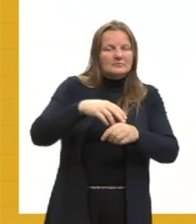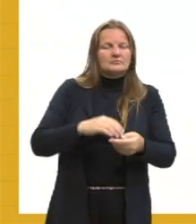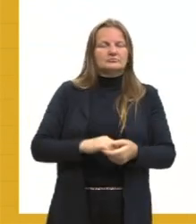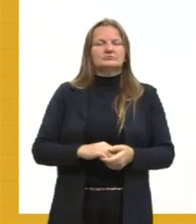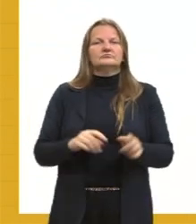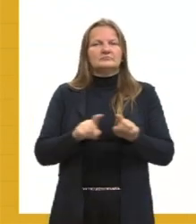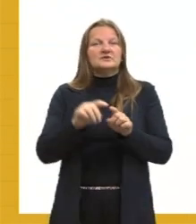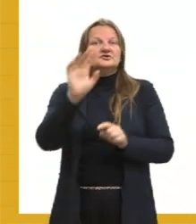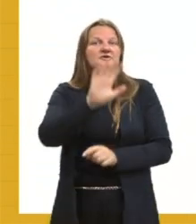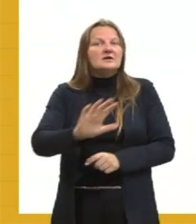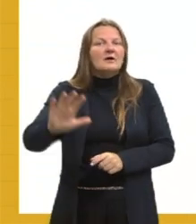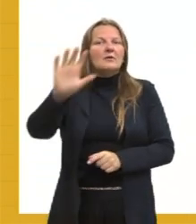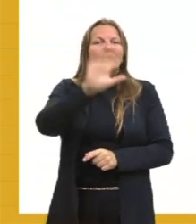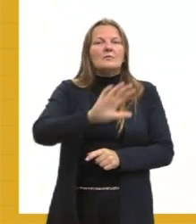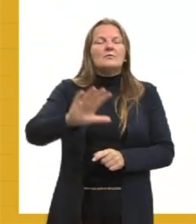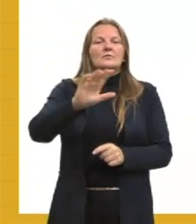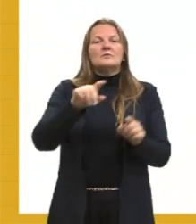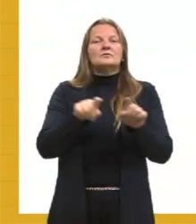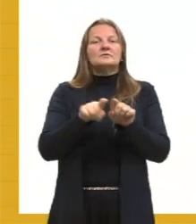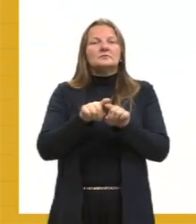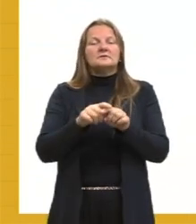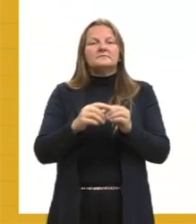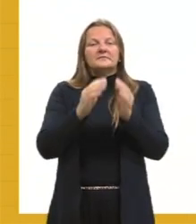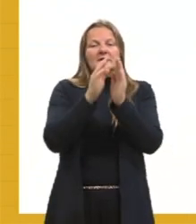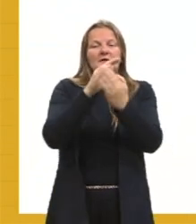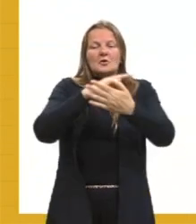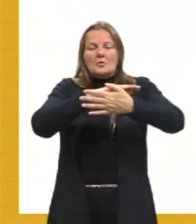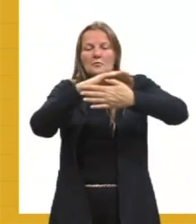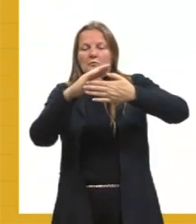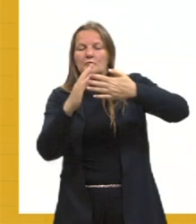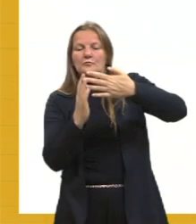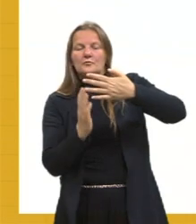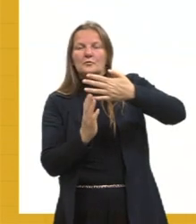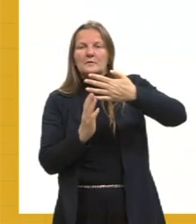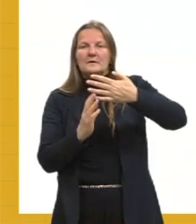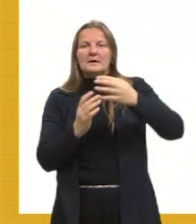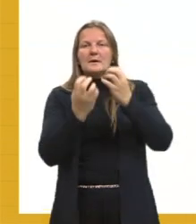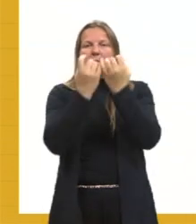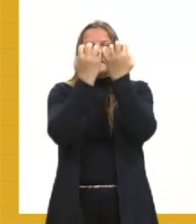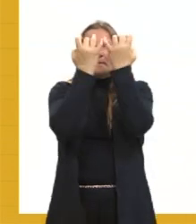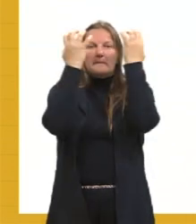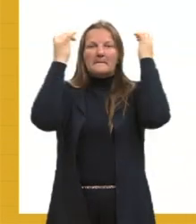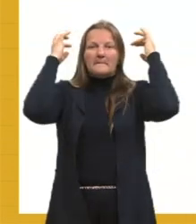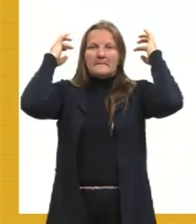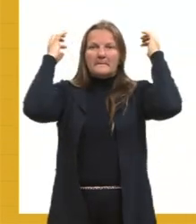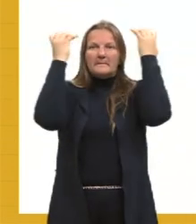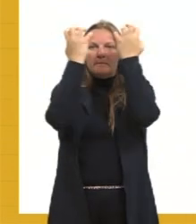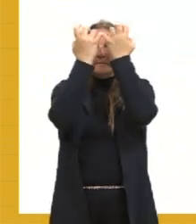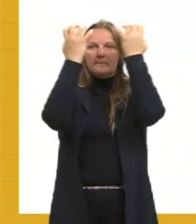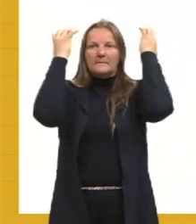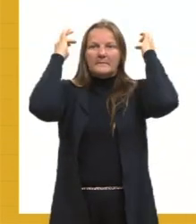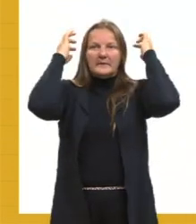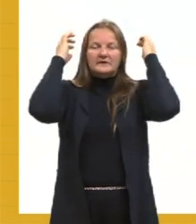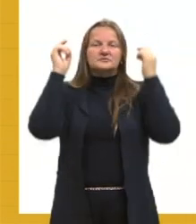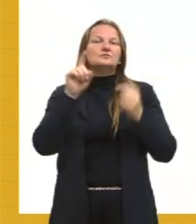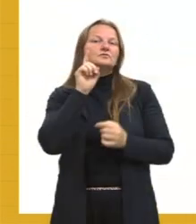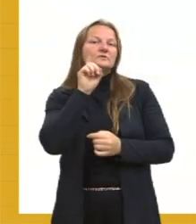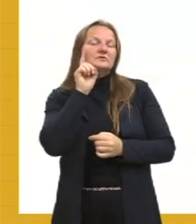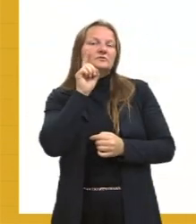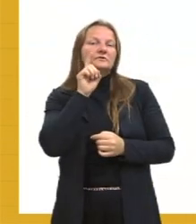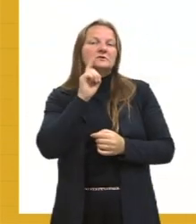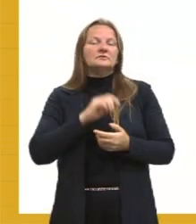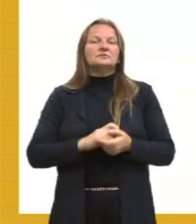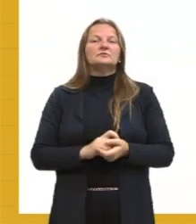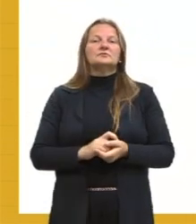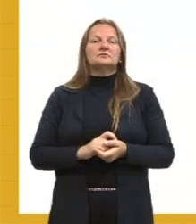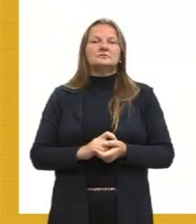E a fronteira México-Estados Unidos, que é a razão de ter